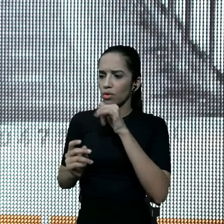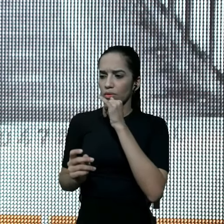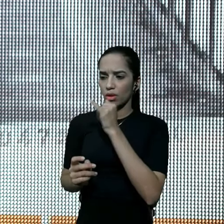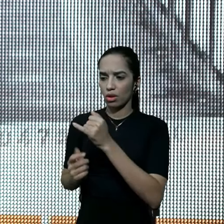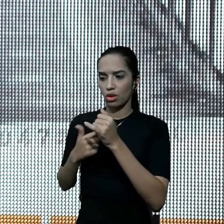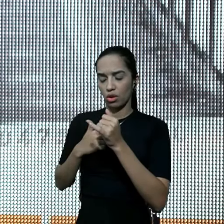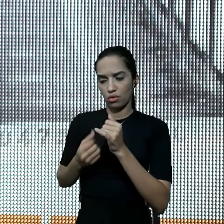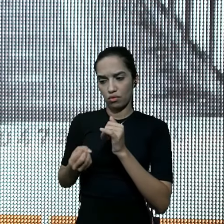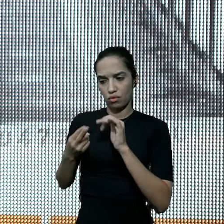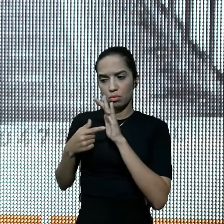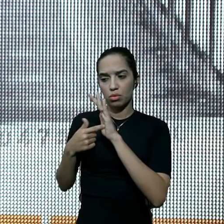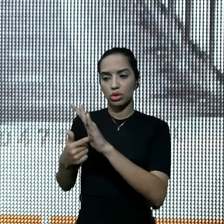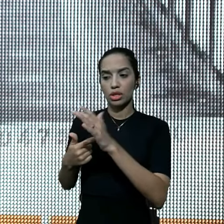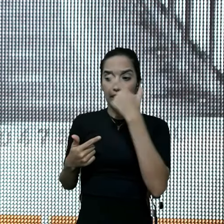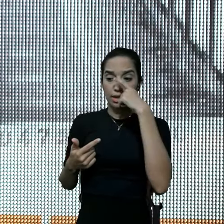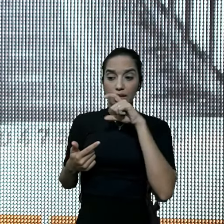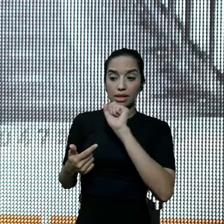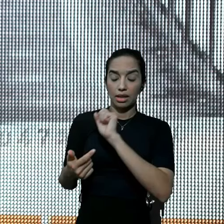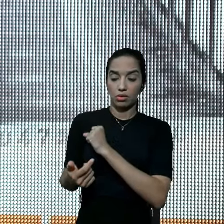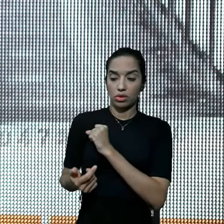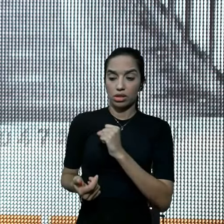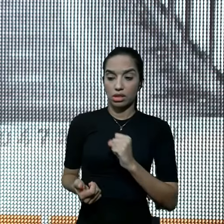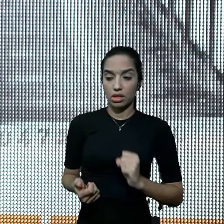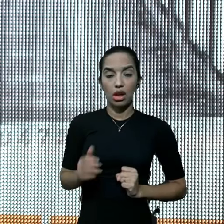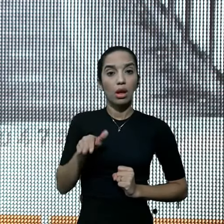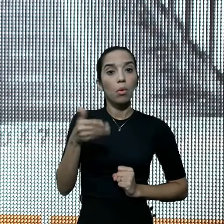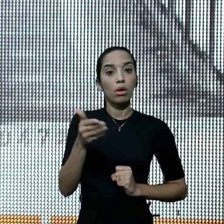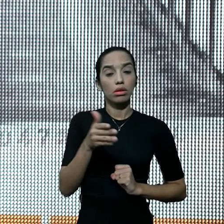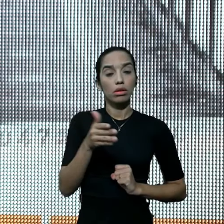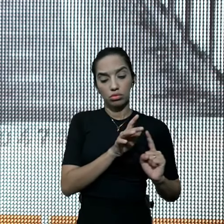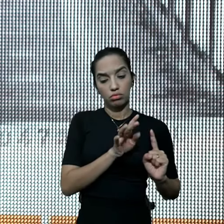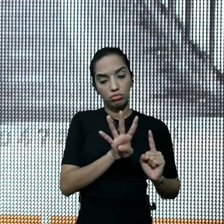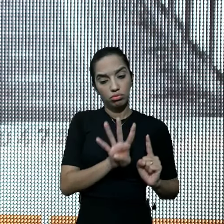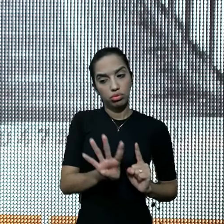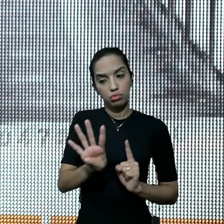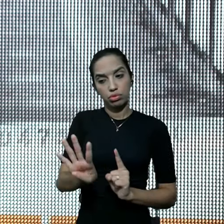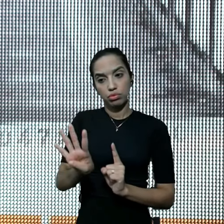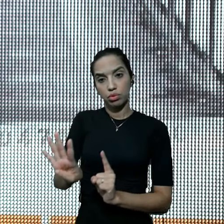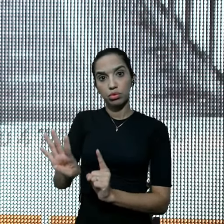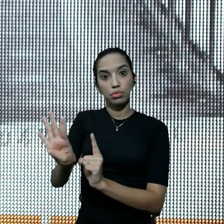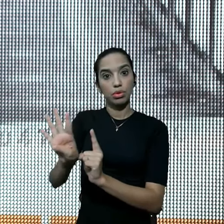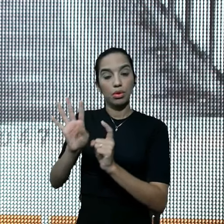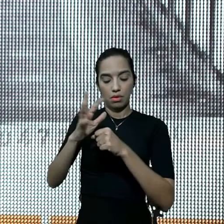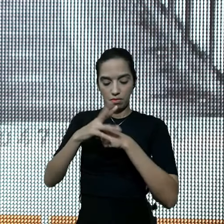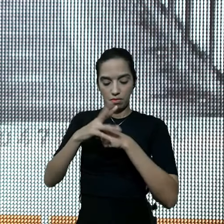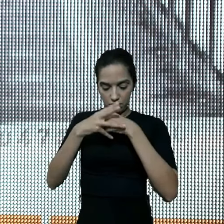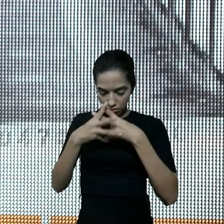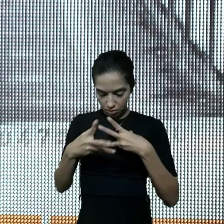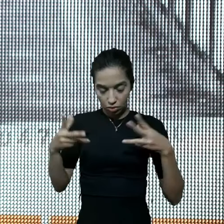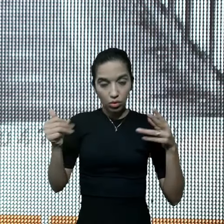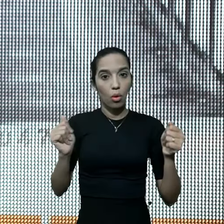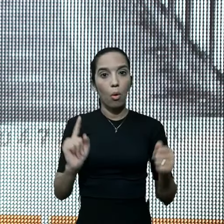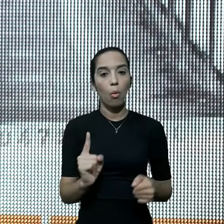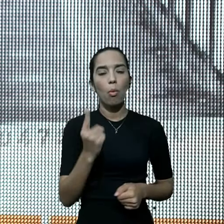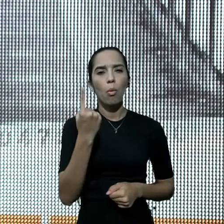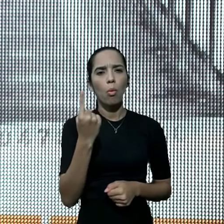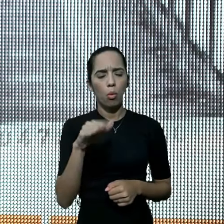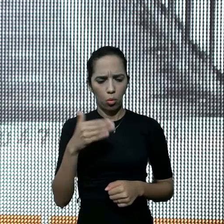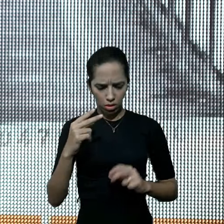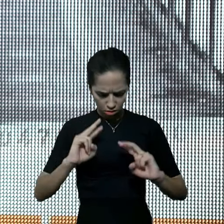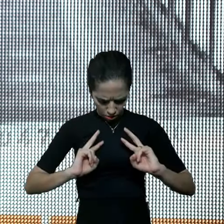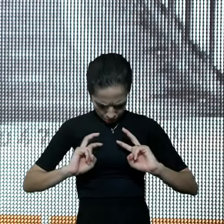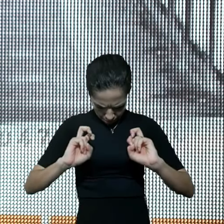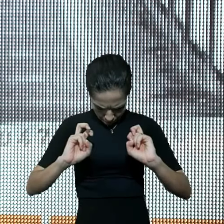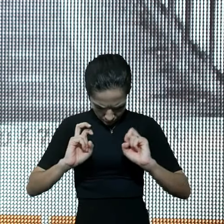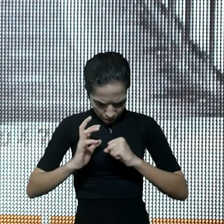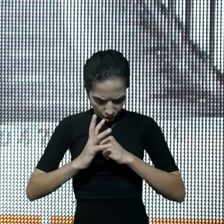mostrar-se aos sacerdotes, enquanto eles iam no caminho, foram purificados, um deles, quando viu que